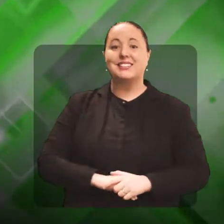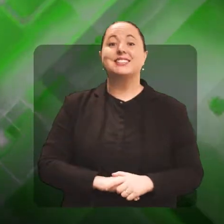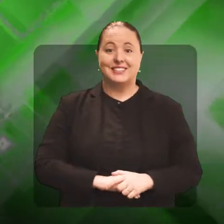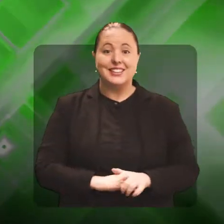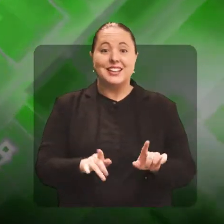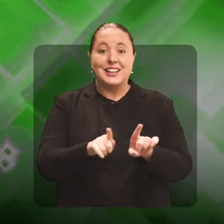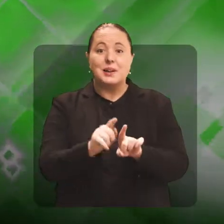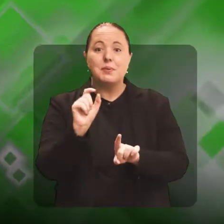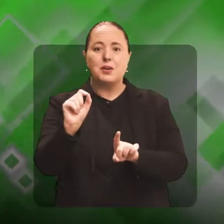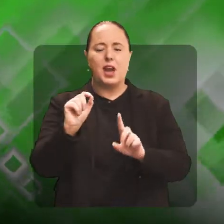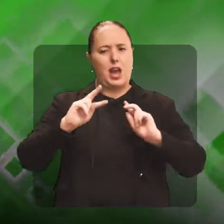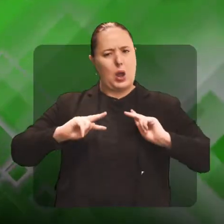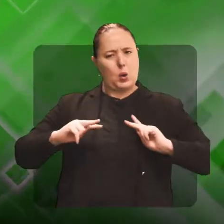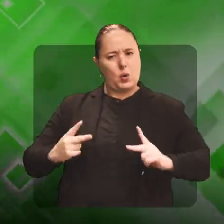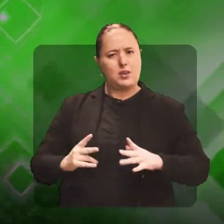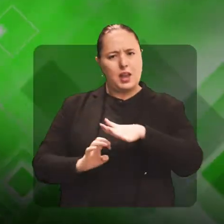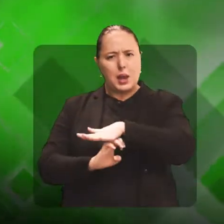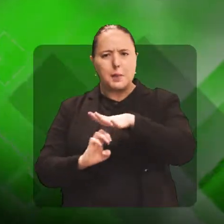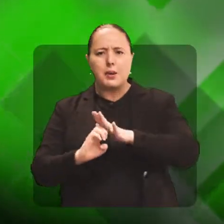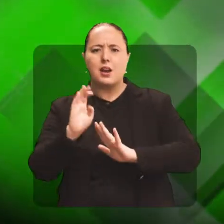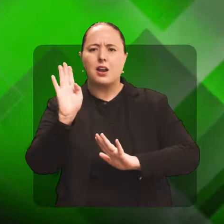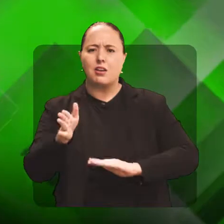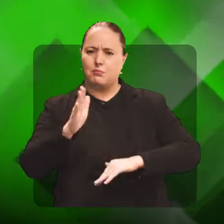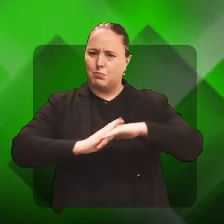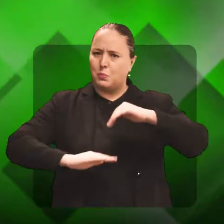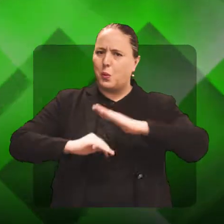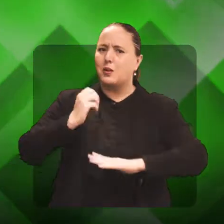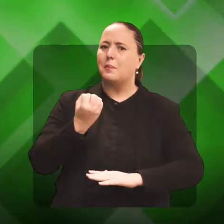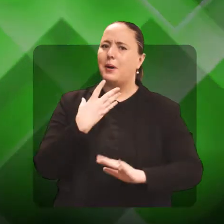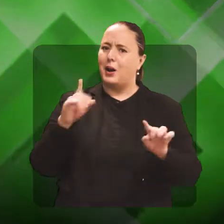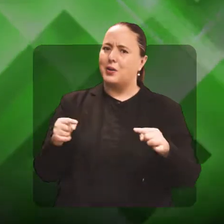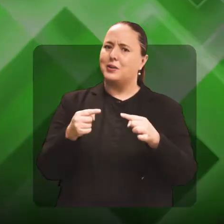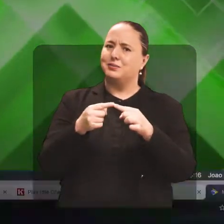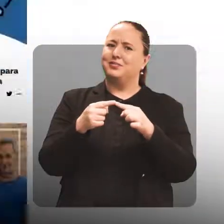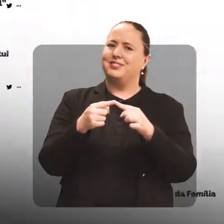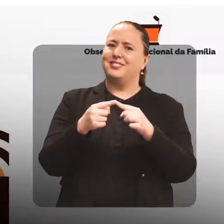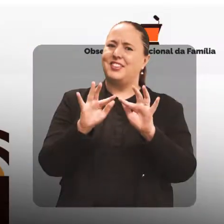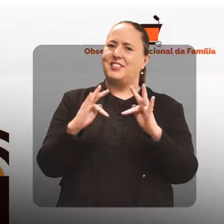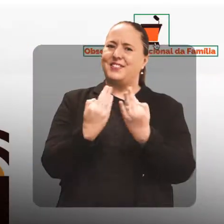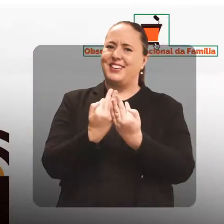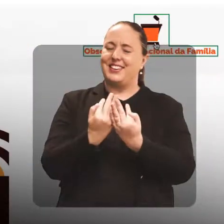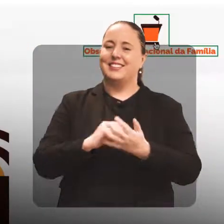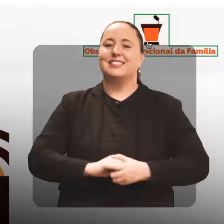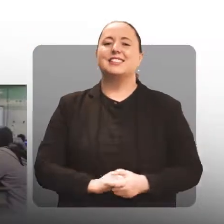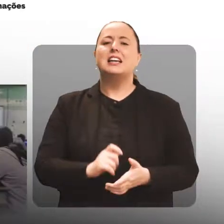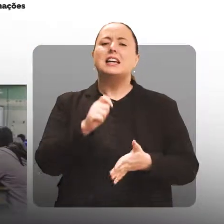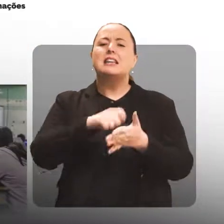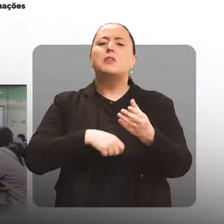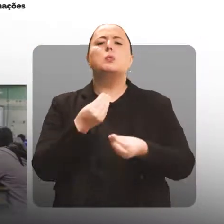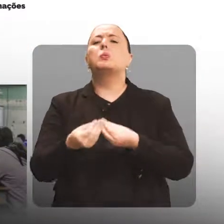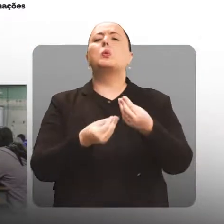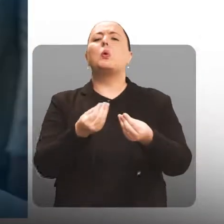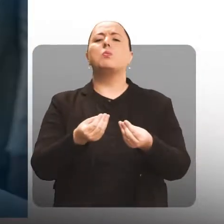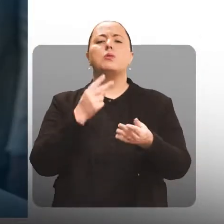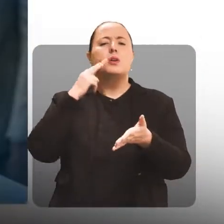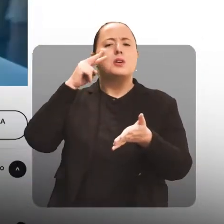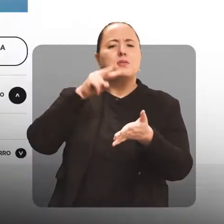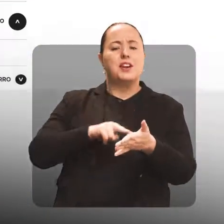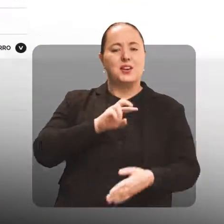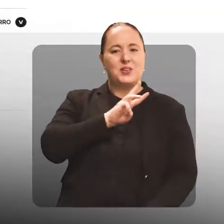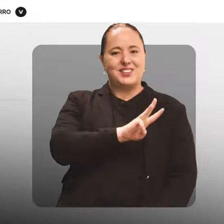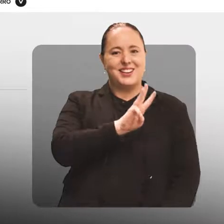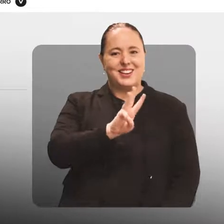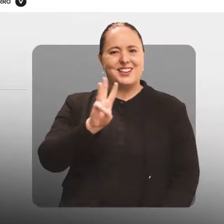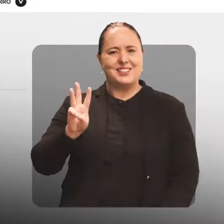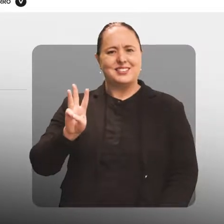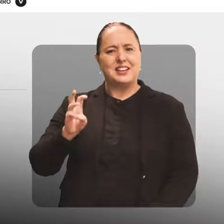trabalho e ainda reconhecer empresas que já adotam boas práticas. Para se inscrever, confira o site do